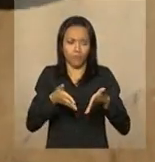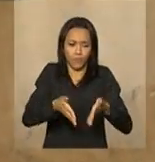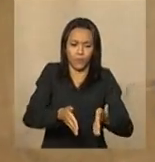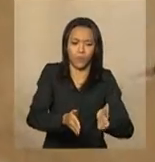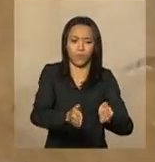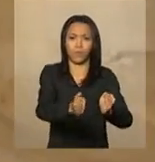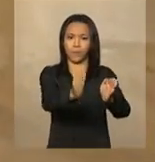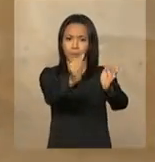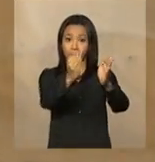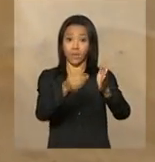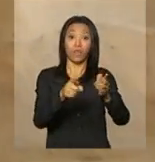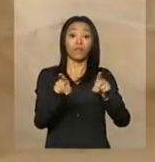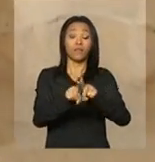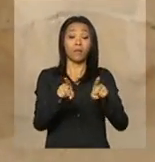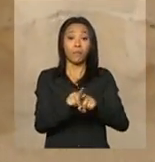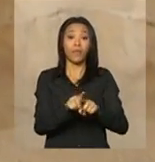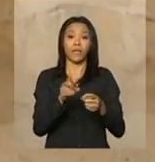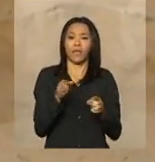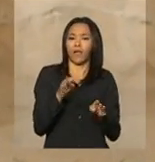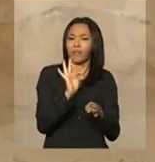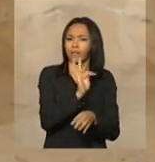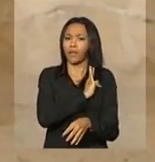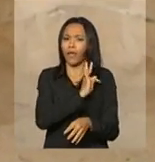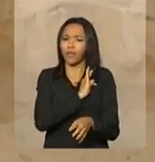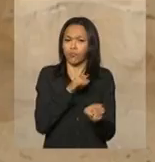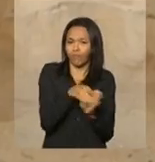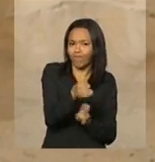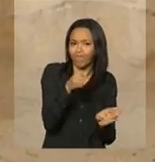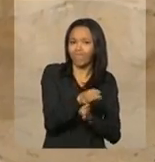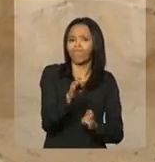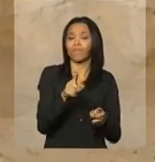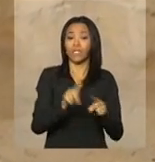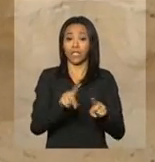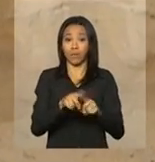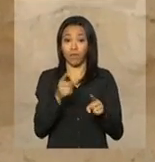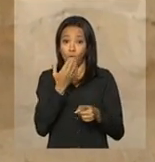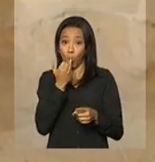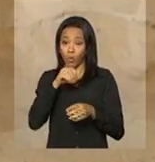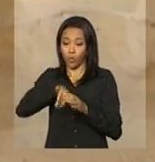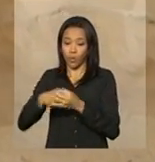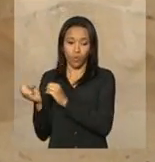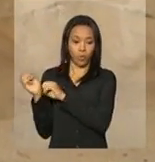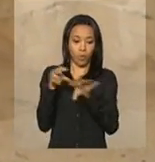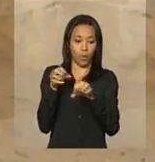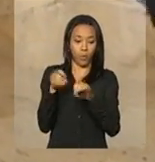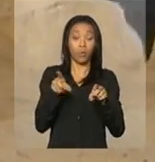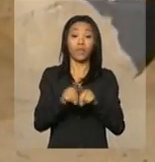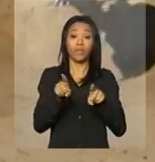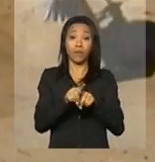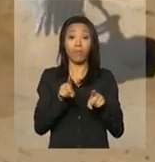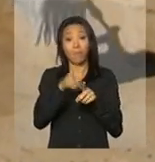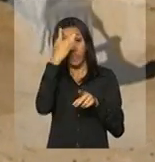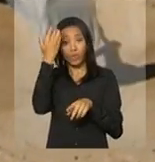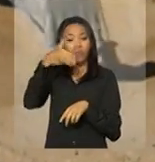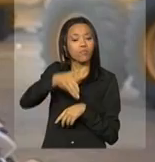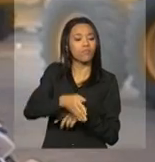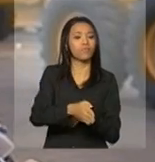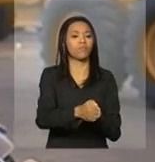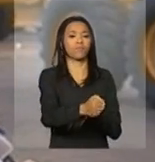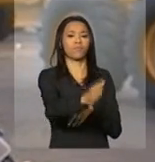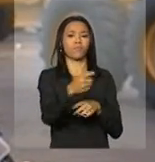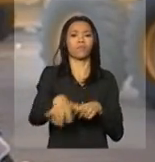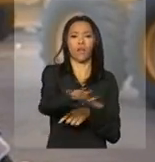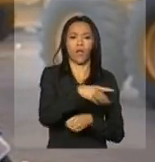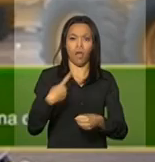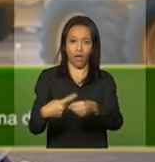no acesso à assistência técnica, no escoamento da produção e no trânsito das pessoas nas comunidades rurais. O